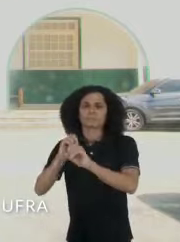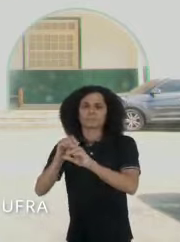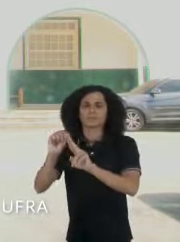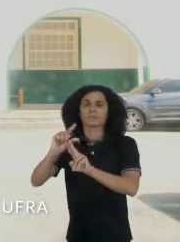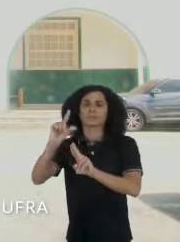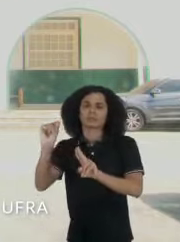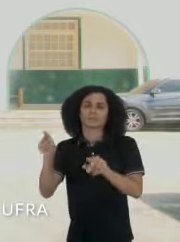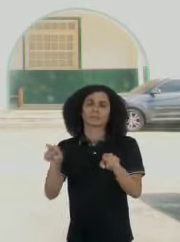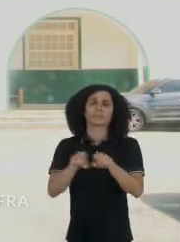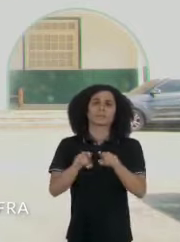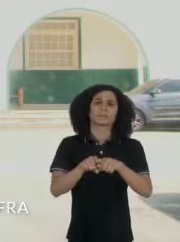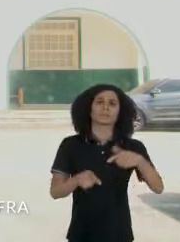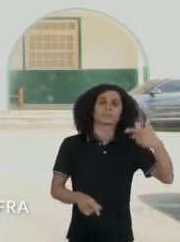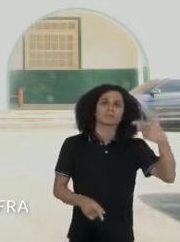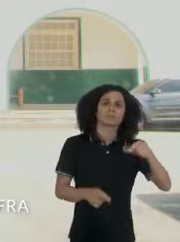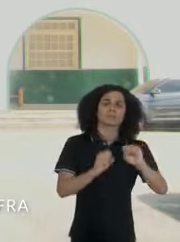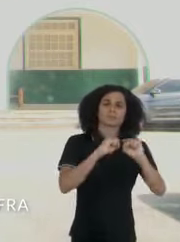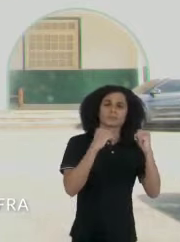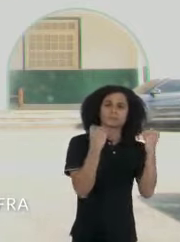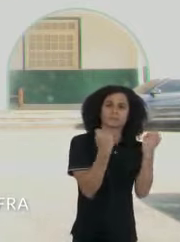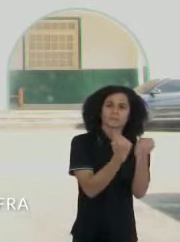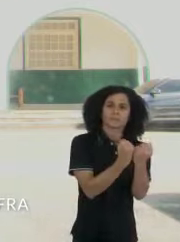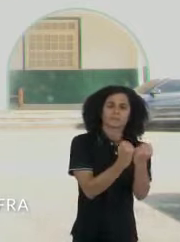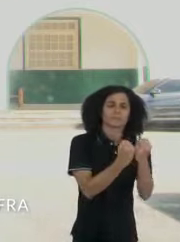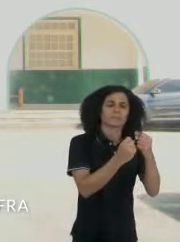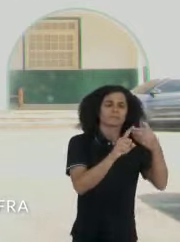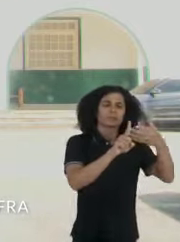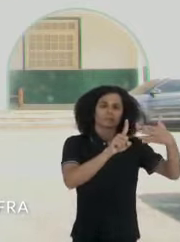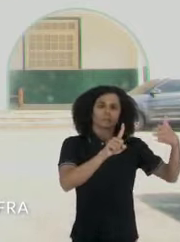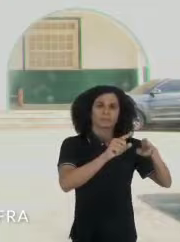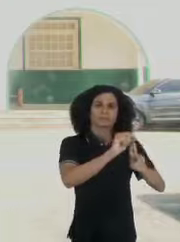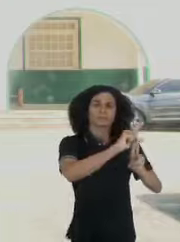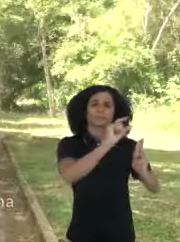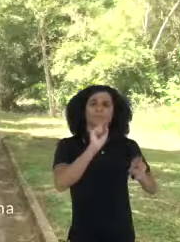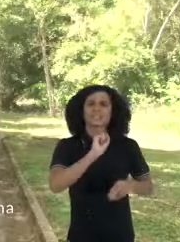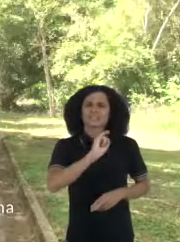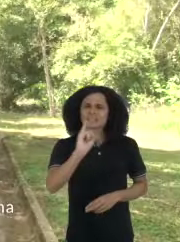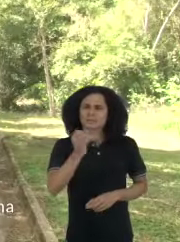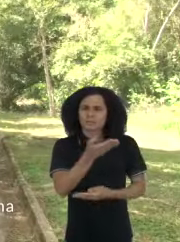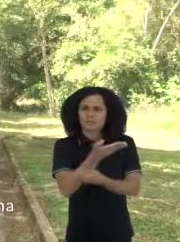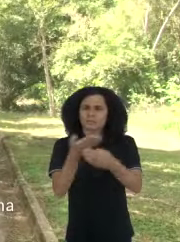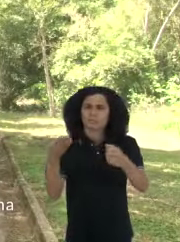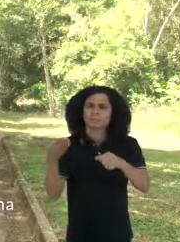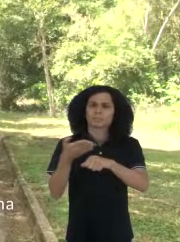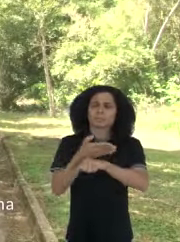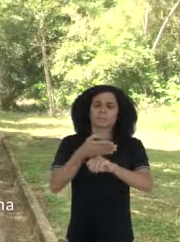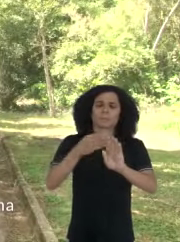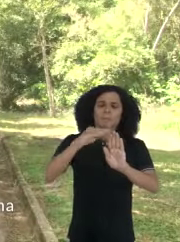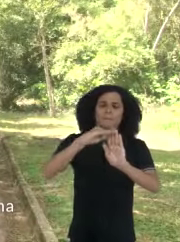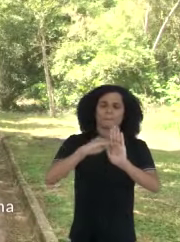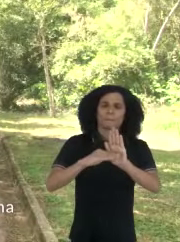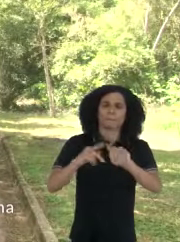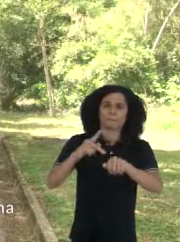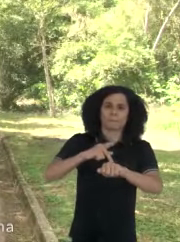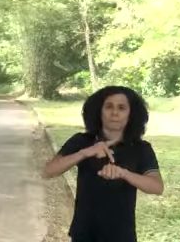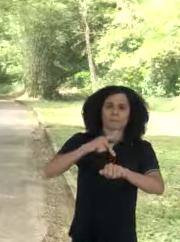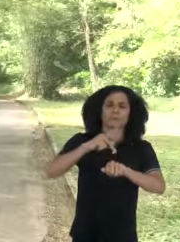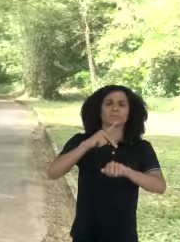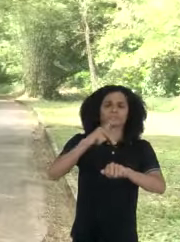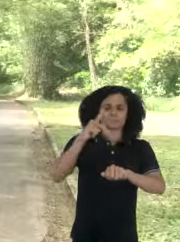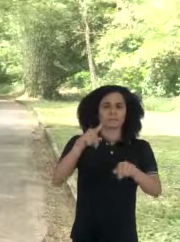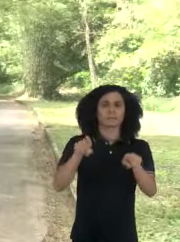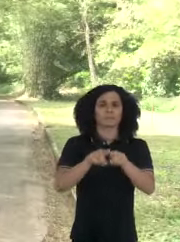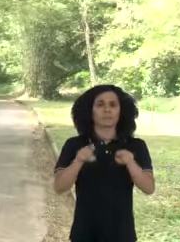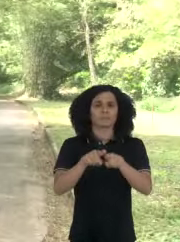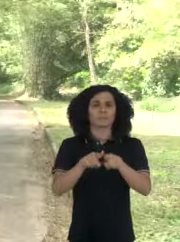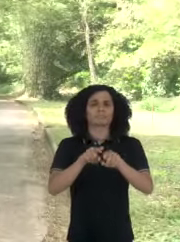Ensino da UFRA e o 2º Seminário de Extensão da UFRA. Se você é participante do Programa de Iniciação Científica de